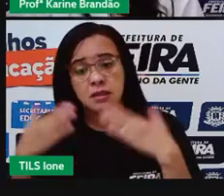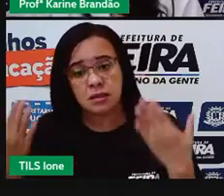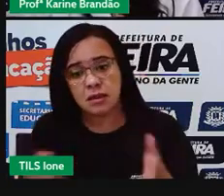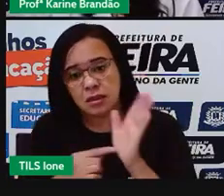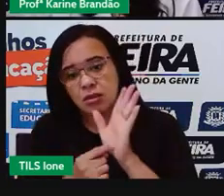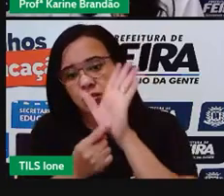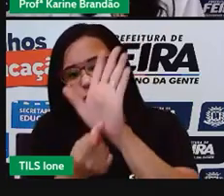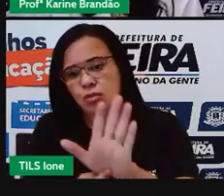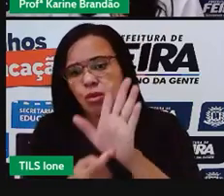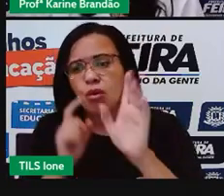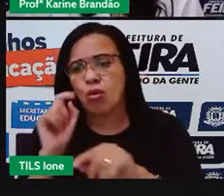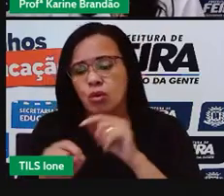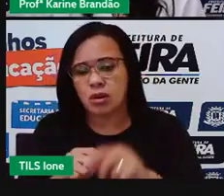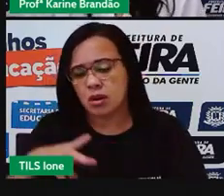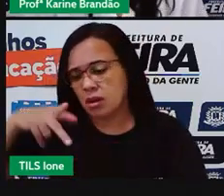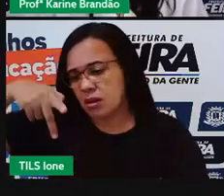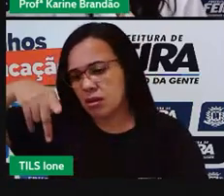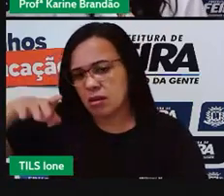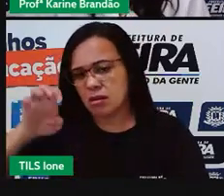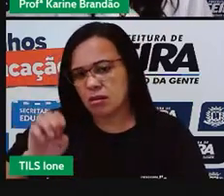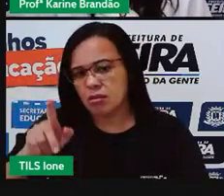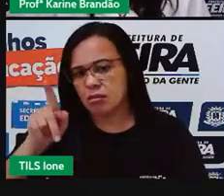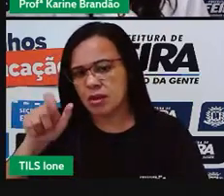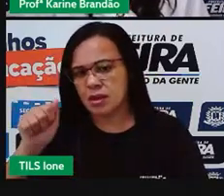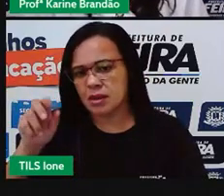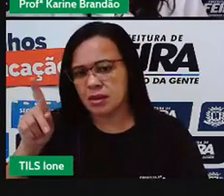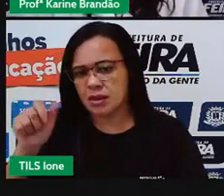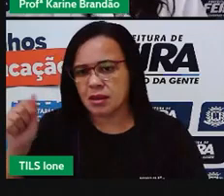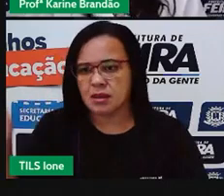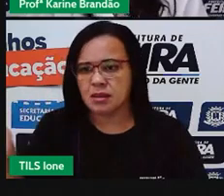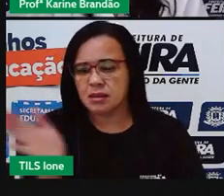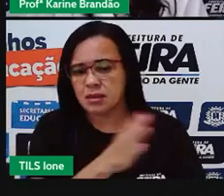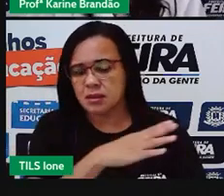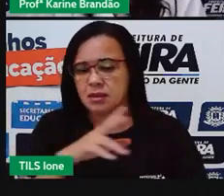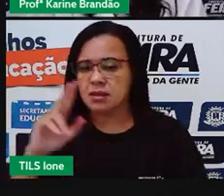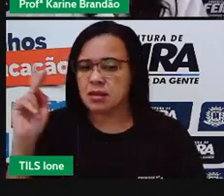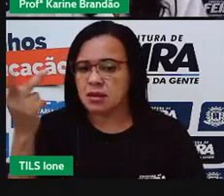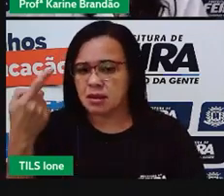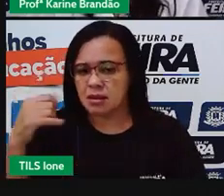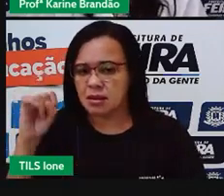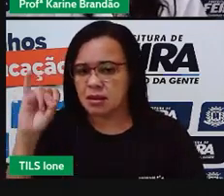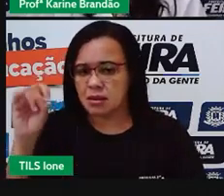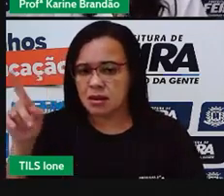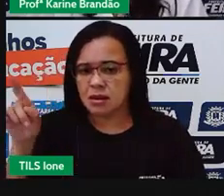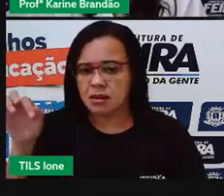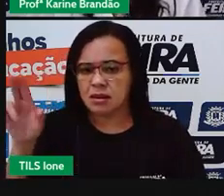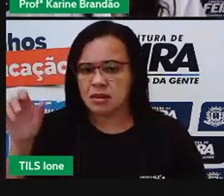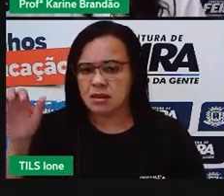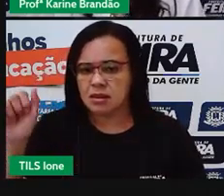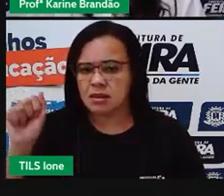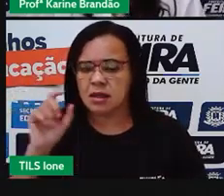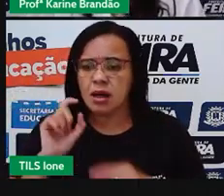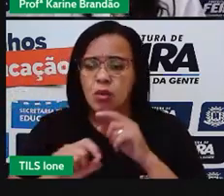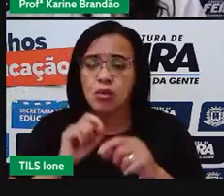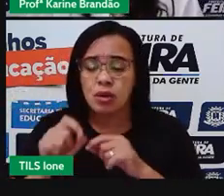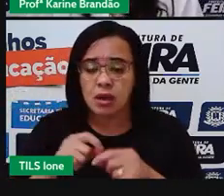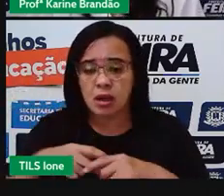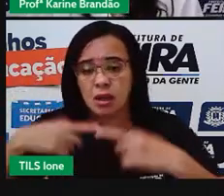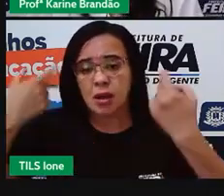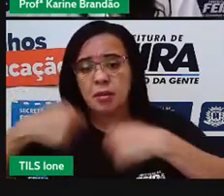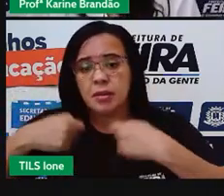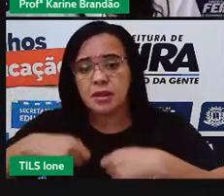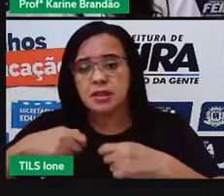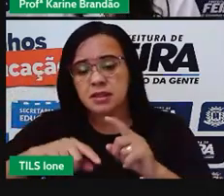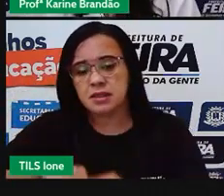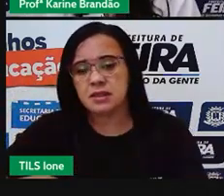dados. A pegada hídrica, ela é um indicador criado para medir e analisar